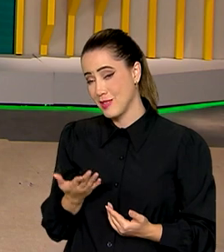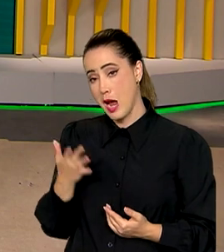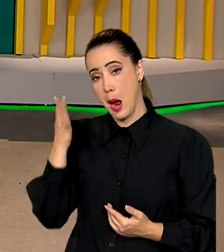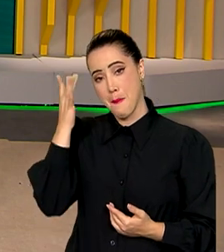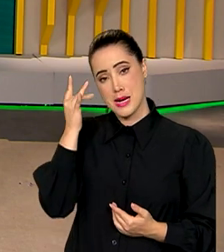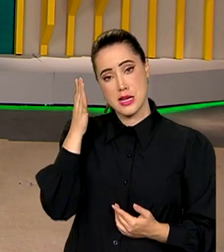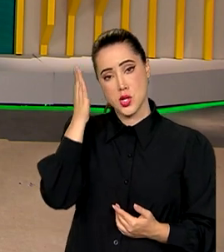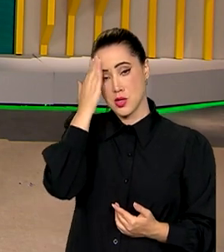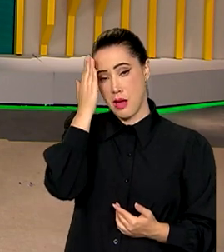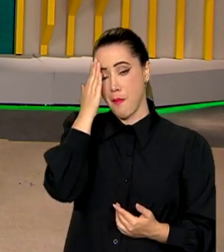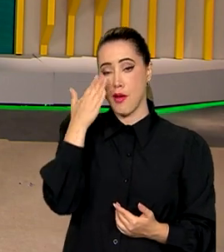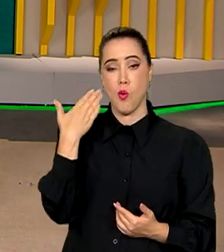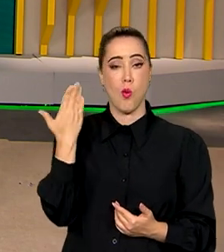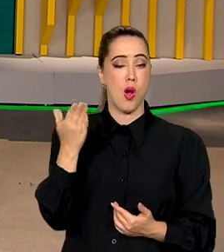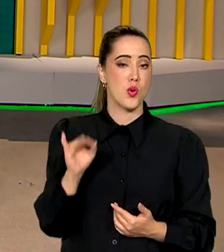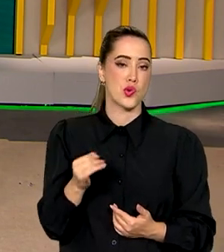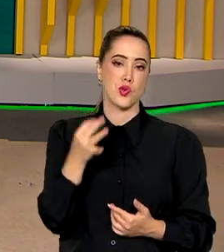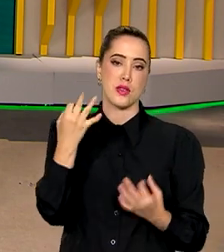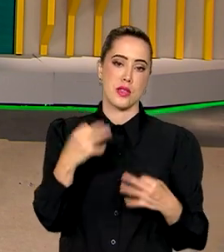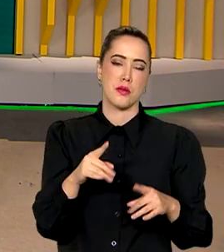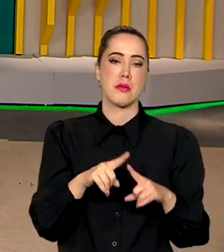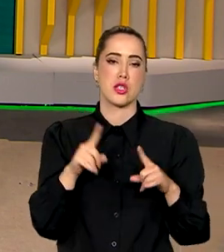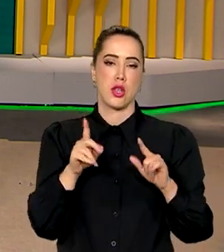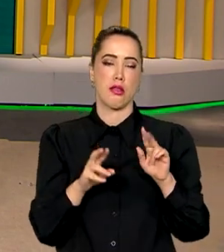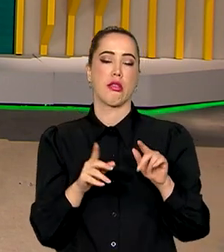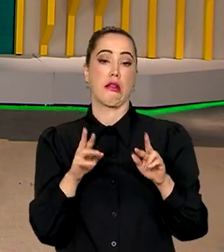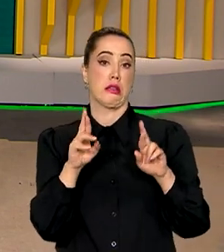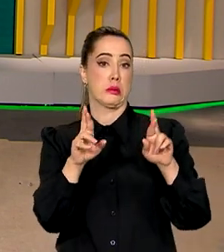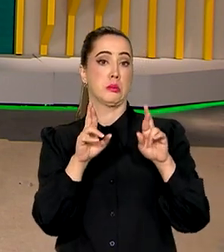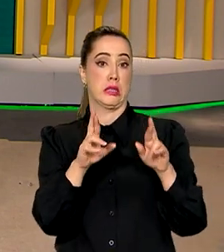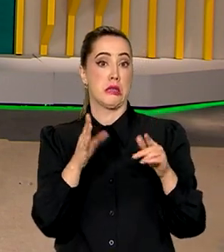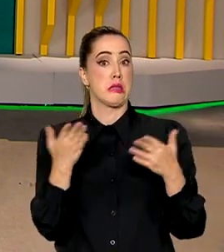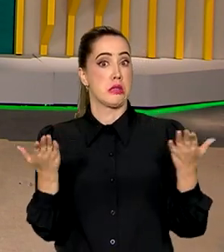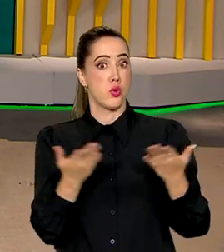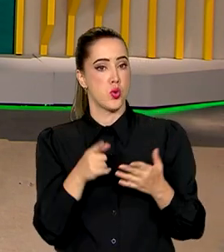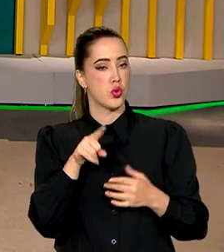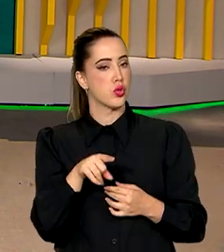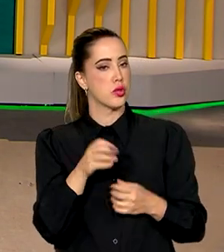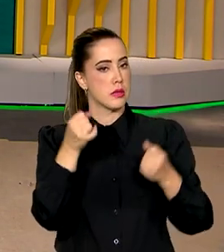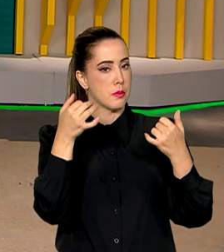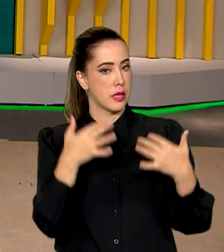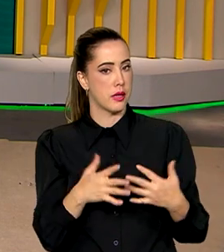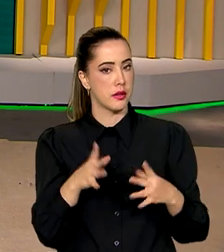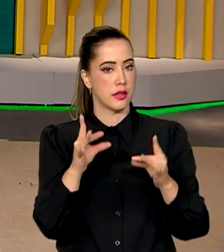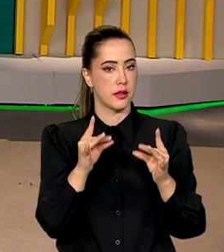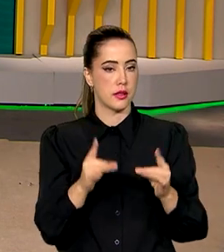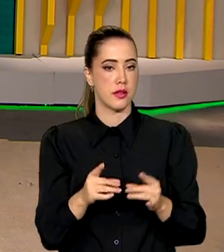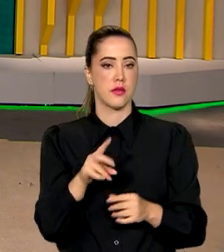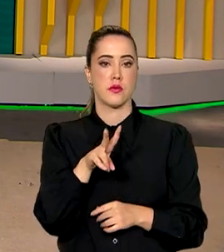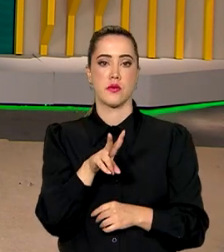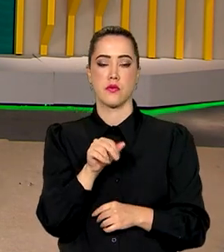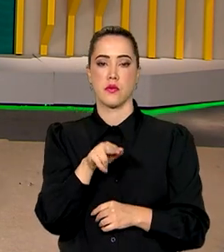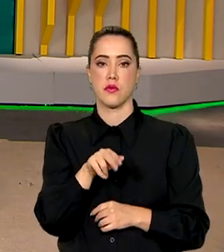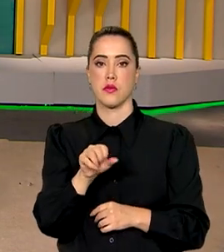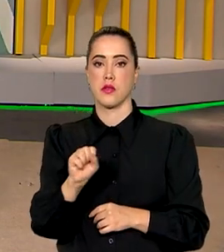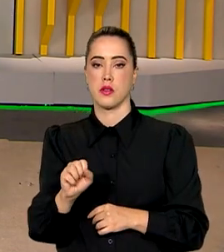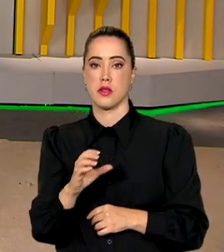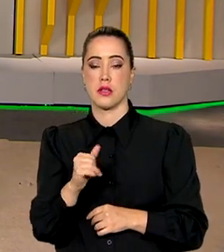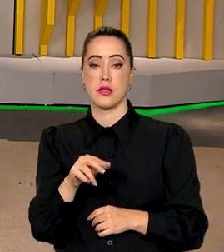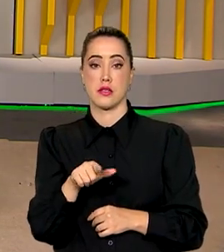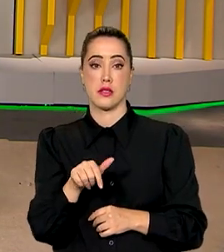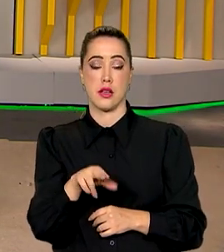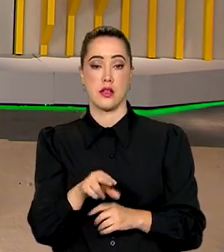divulgado amanhã mesmo, mas já existe uma expectativa no mercado. Quem tem todos esses detalhes é a repórter Vanessa